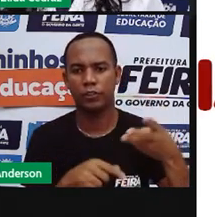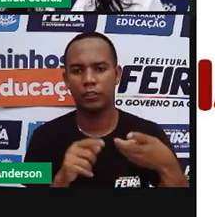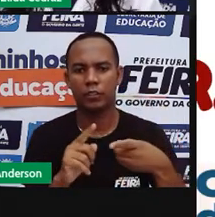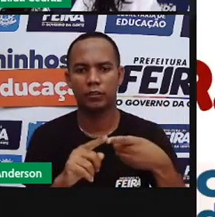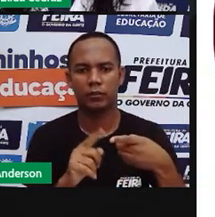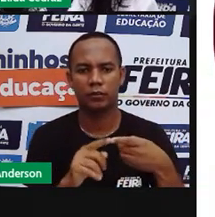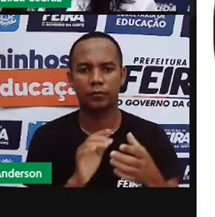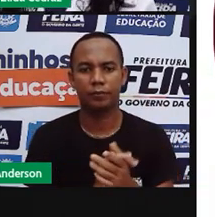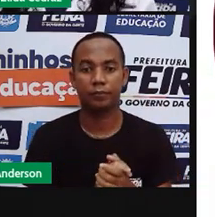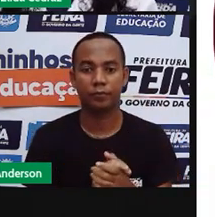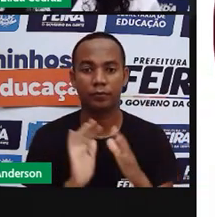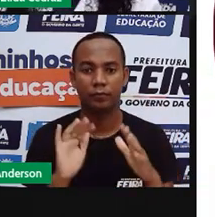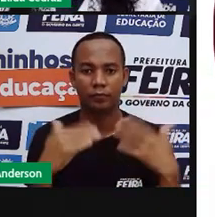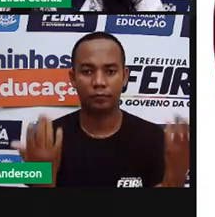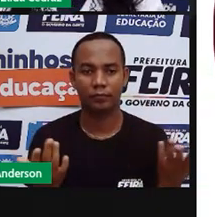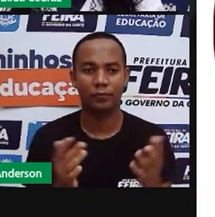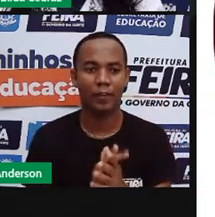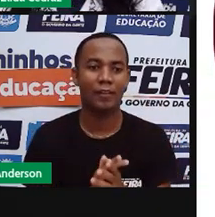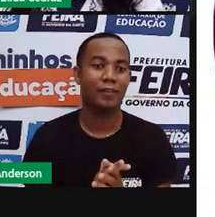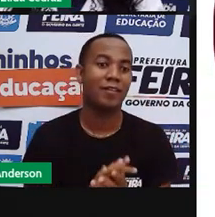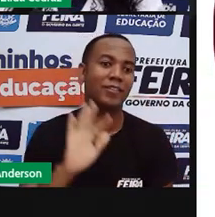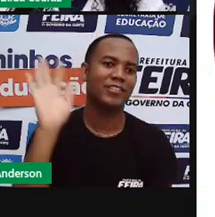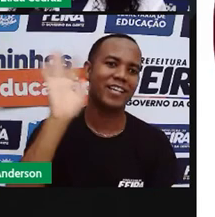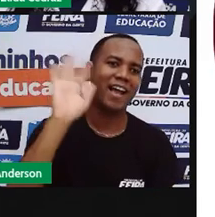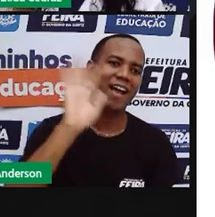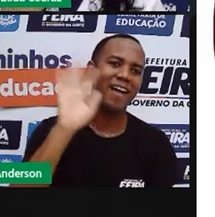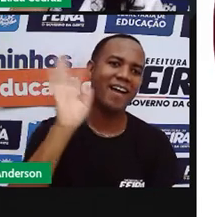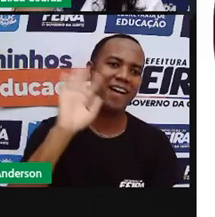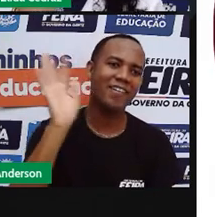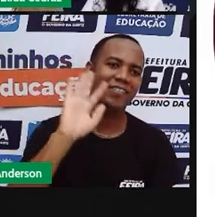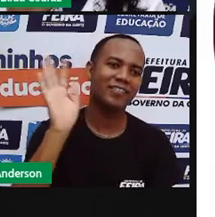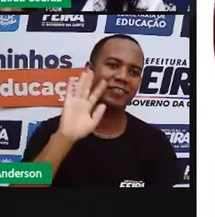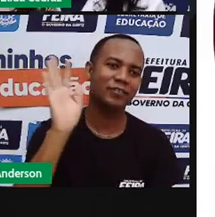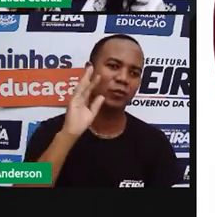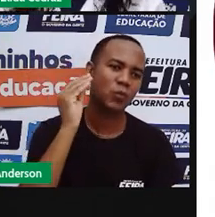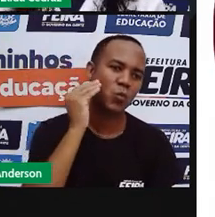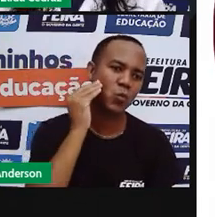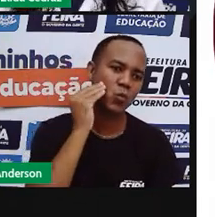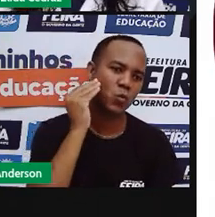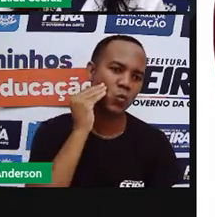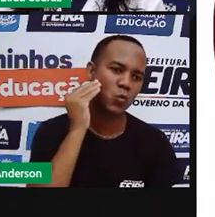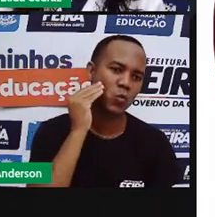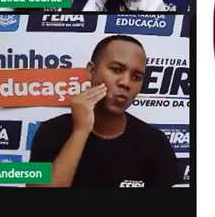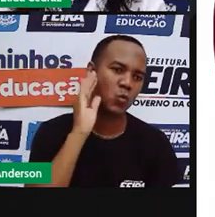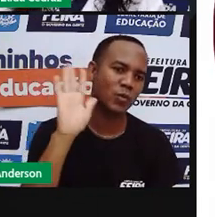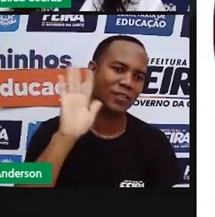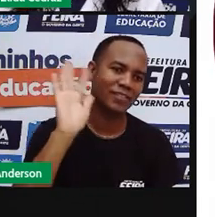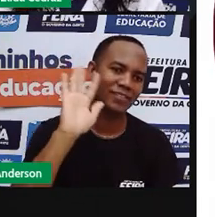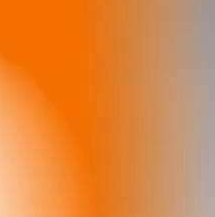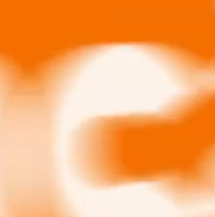Então, até a nossa próxima aula. E ó, um beijo no seu coração.